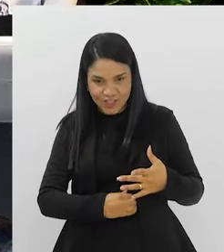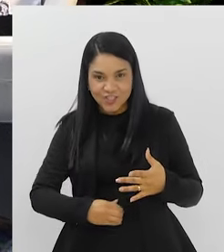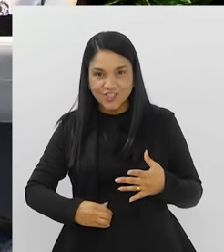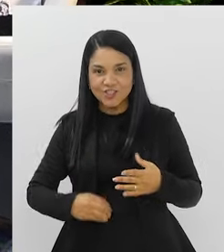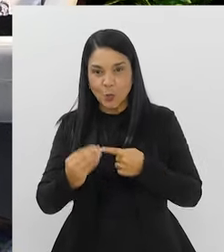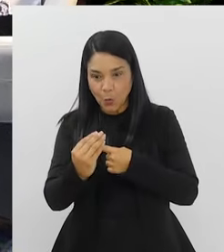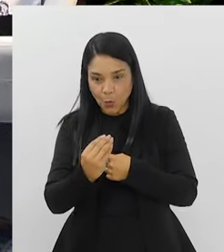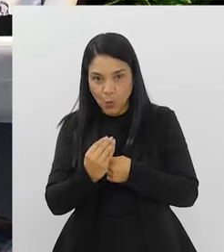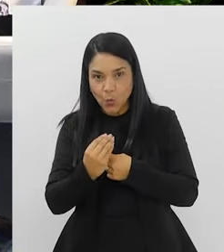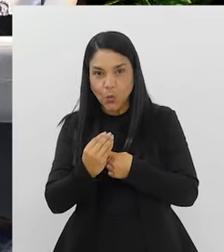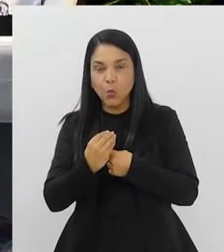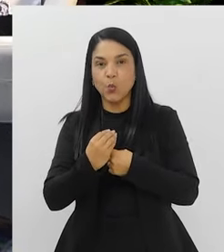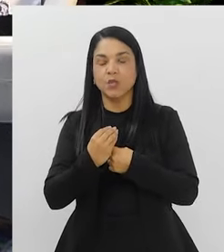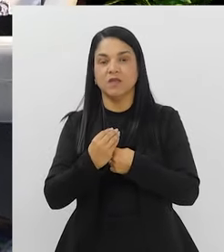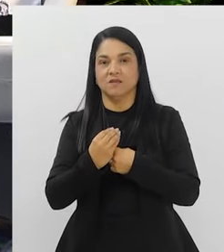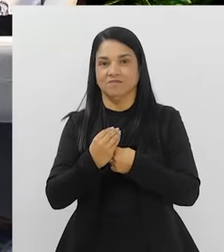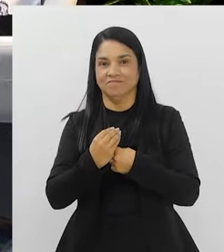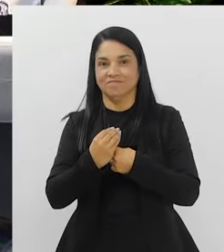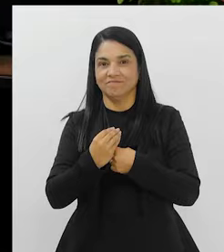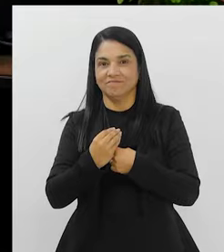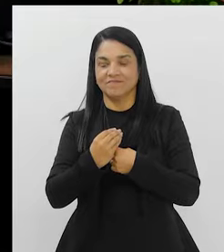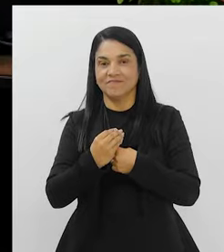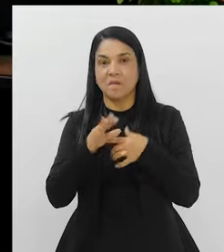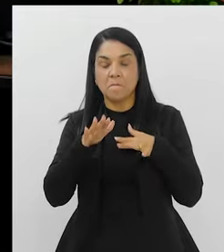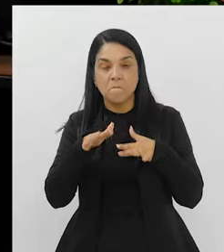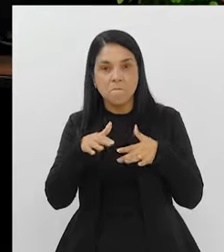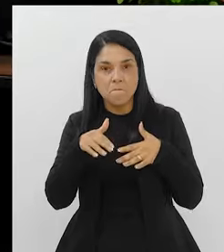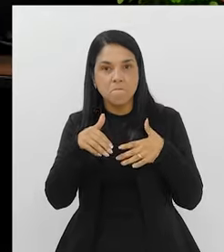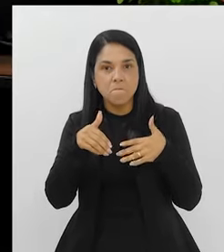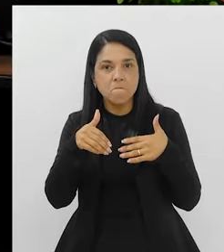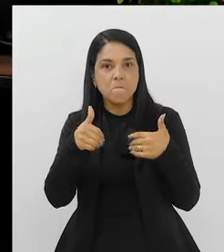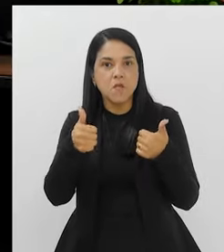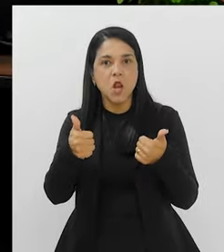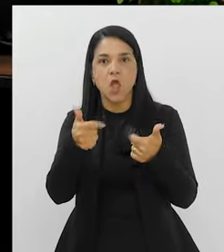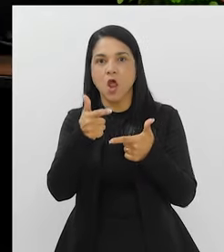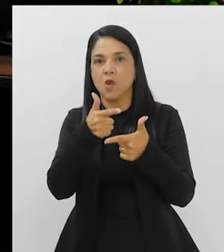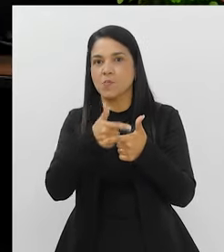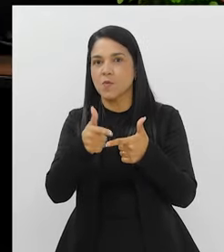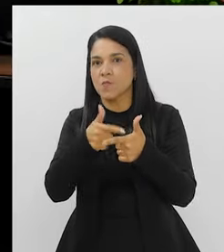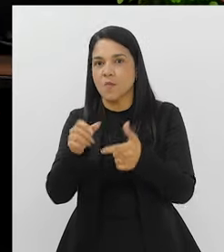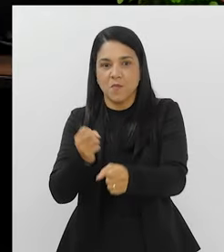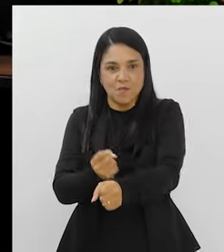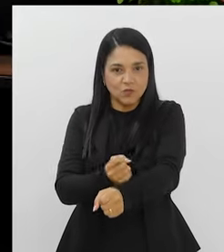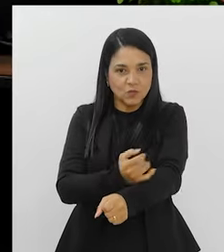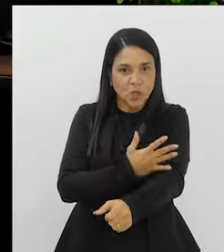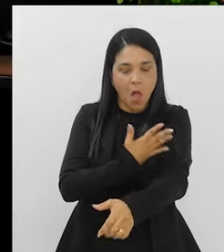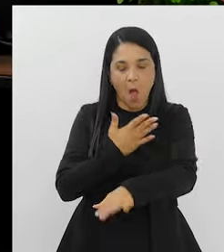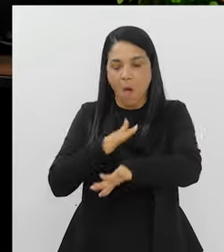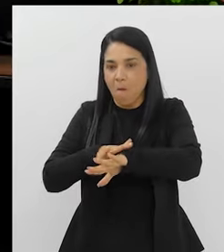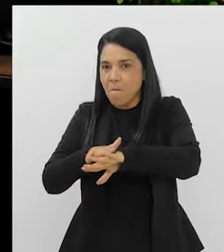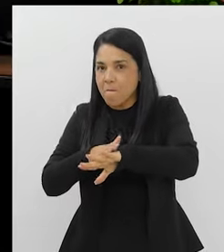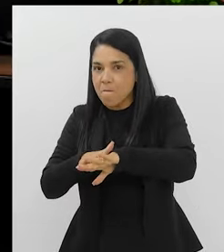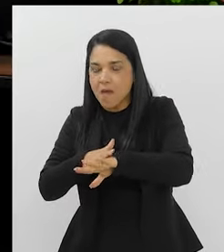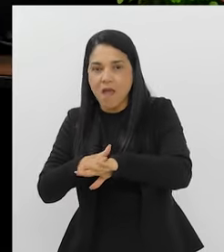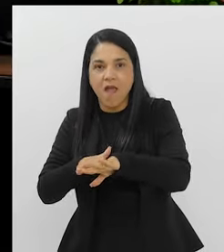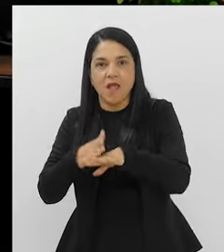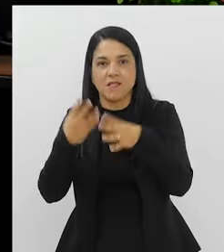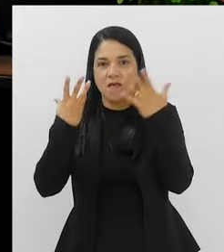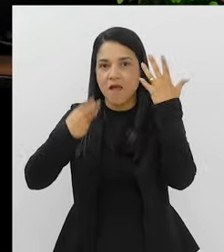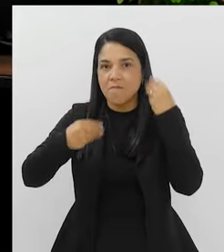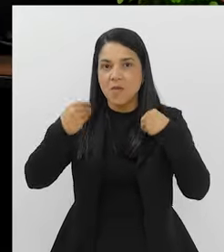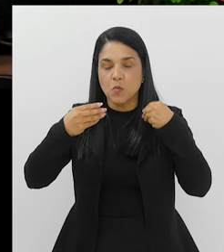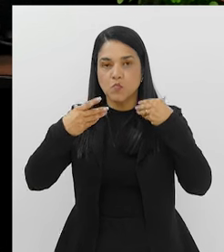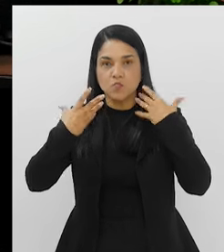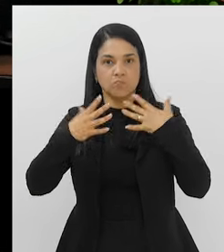a gente trata essa desbiose intestinal, muitos desses problemas emocionais, de pele, enfim, eles